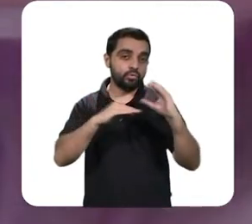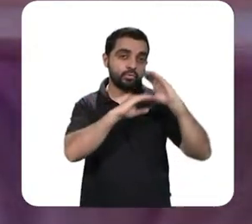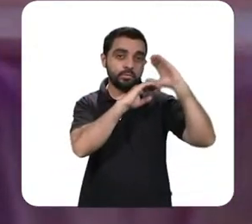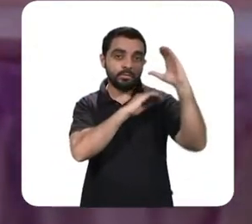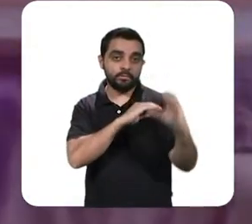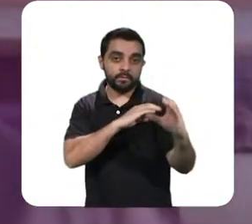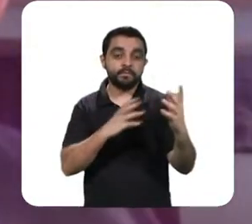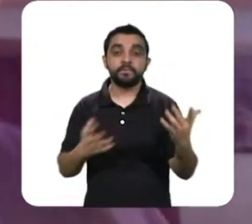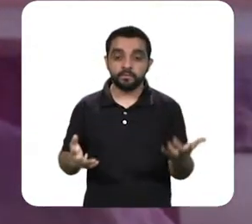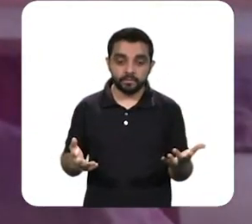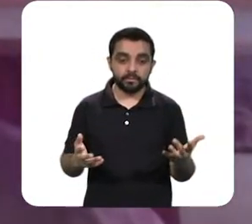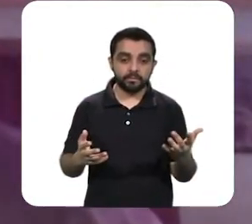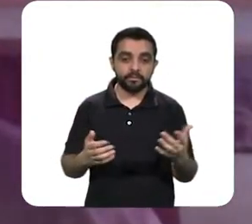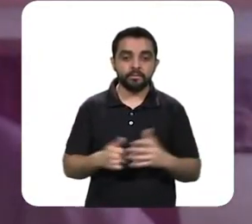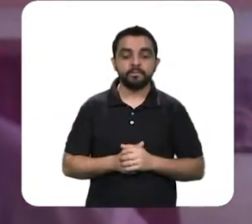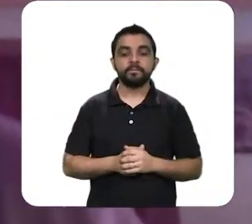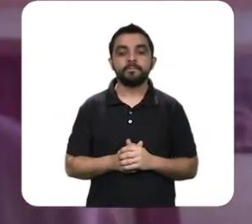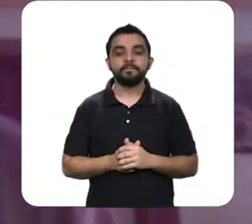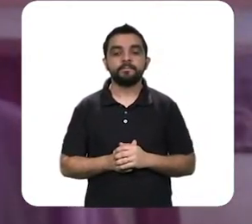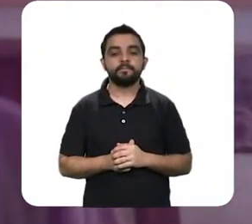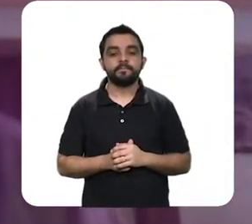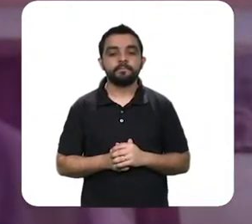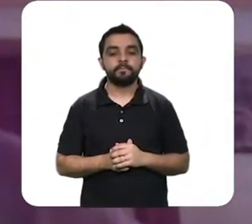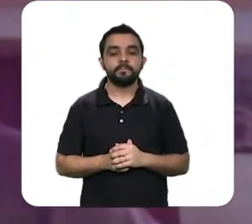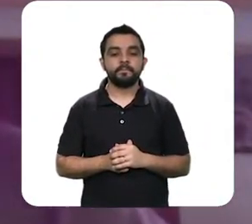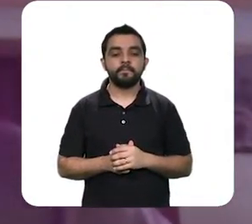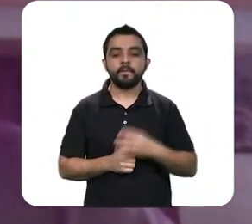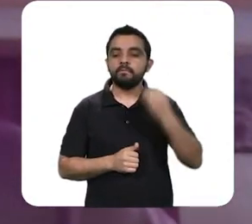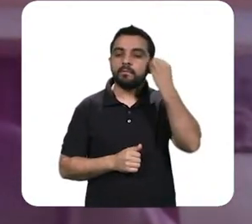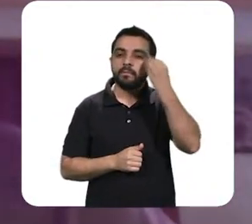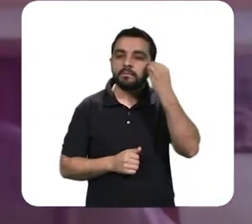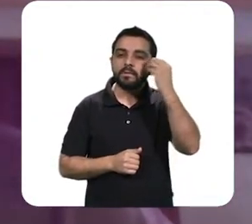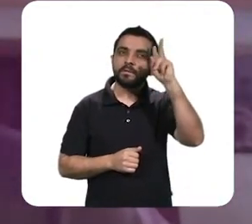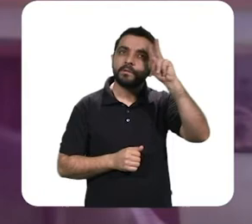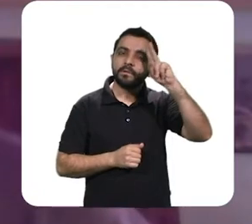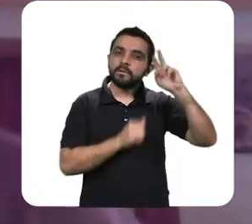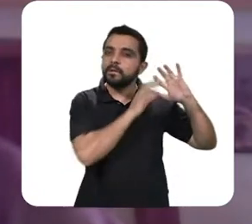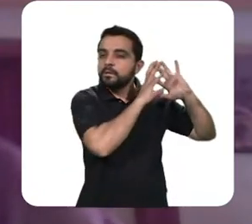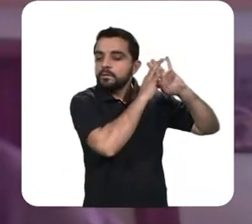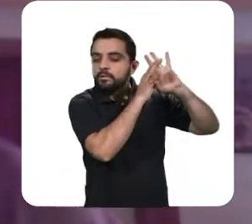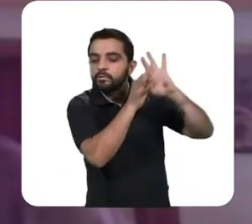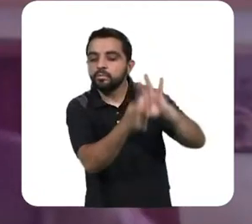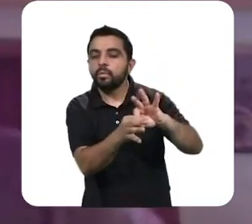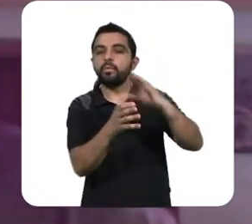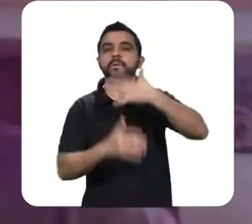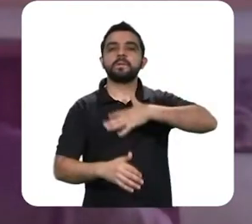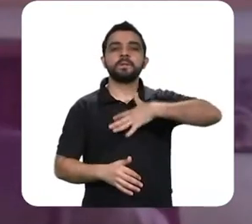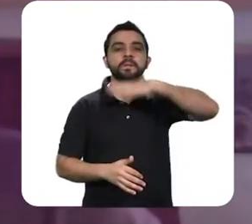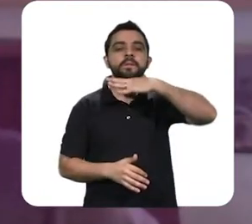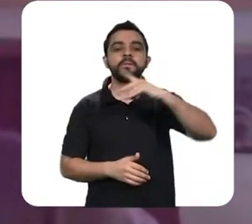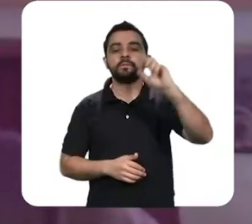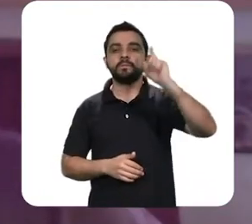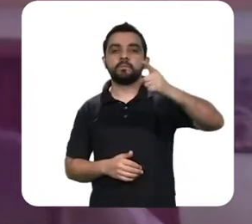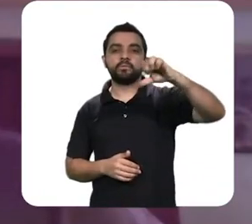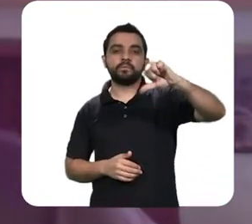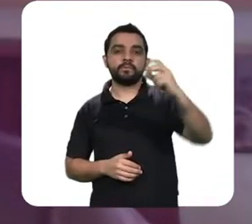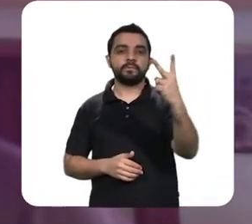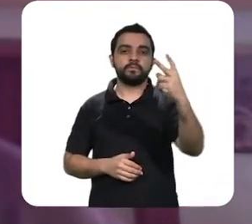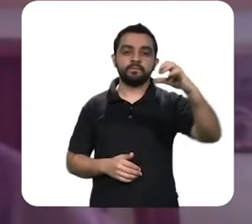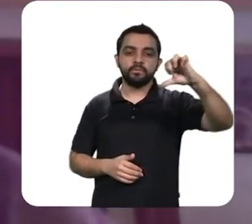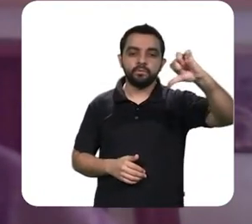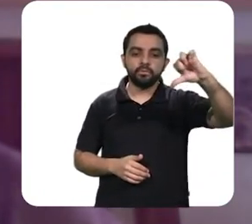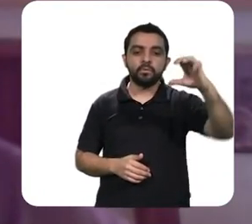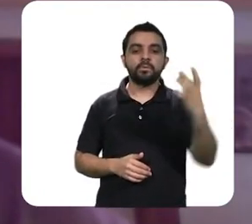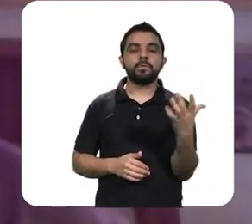não, esse que não é agora. Esse, então, é a experiência histórica da crise de 29, o impacto que ela tem